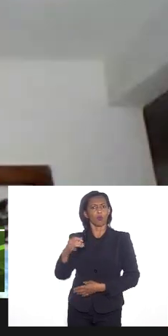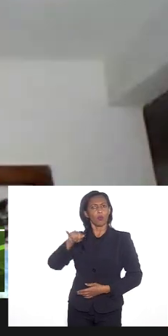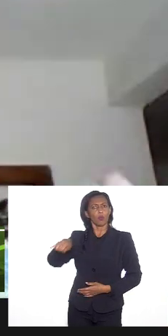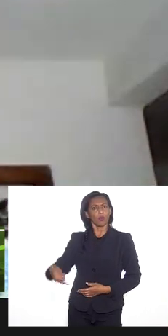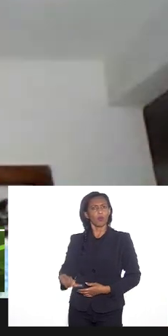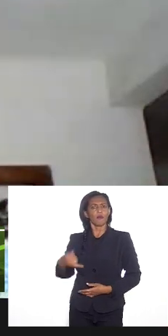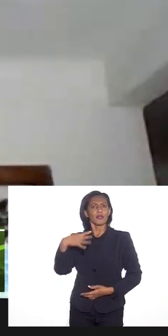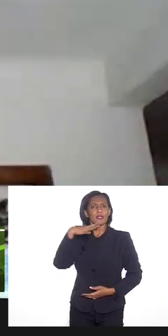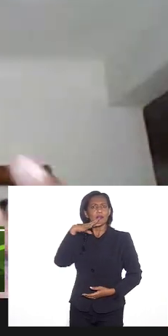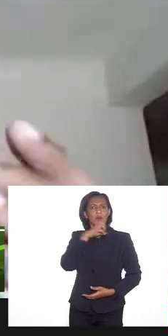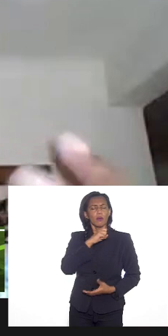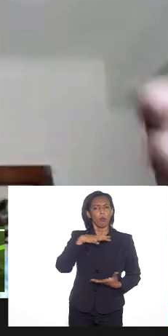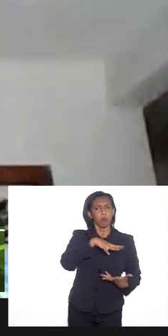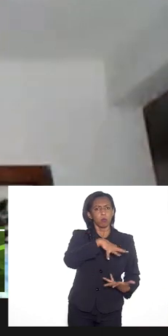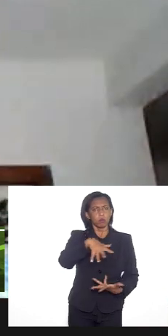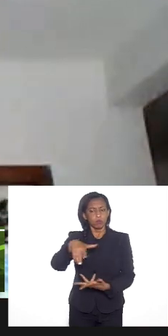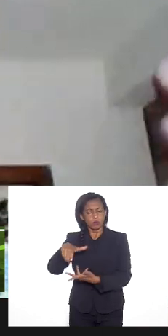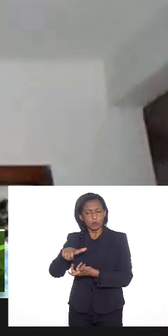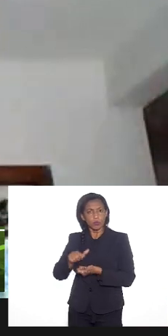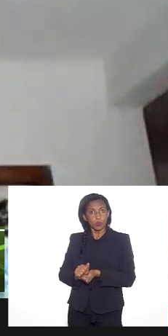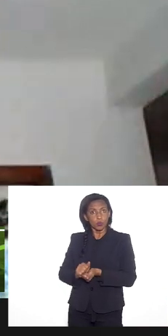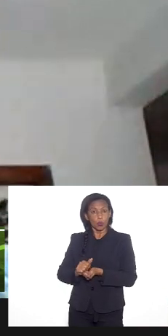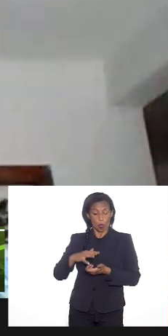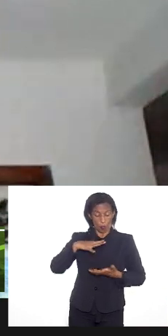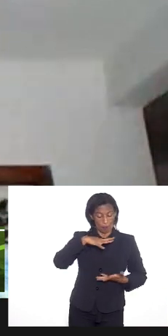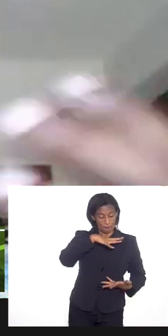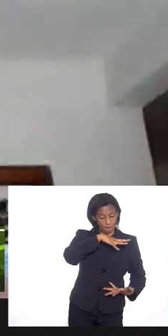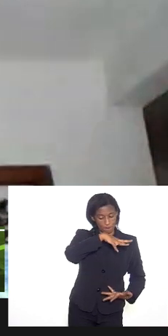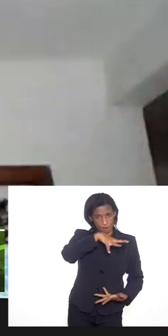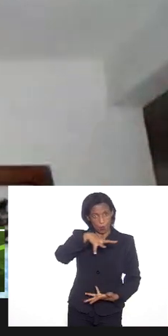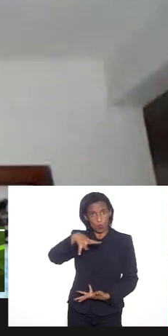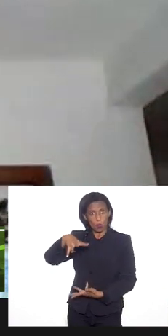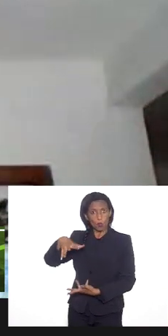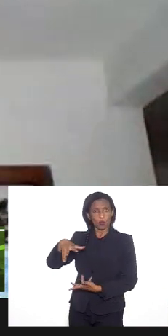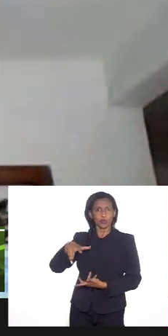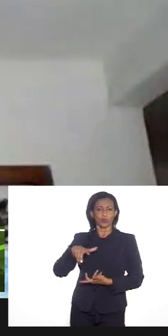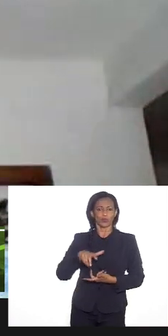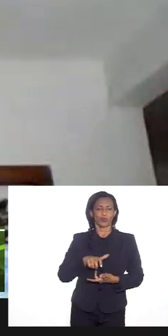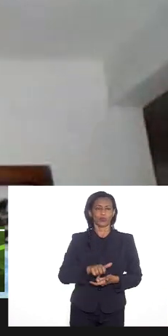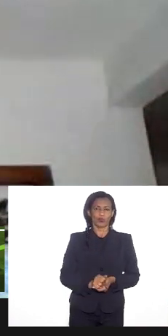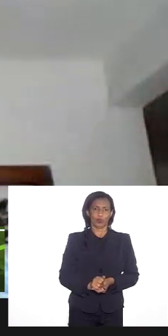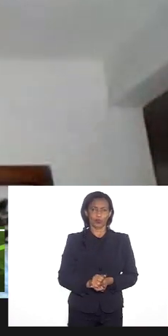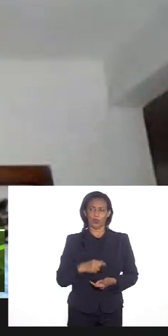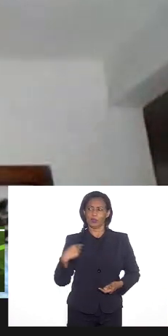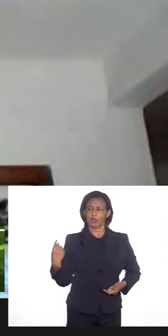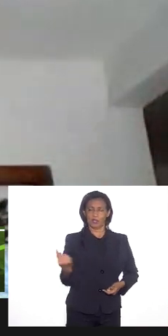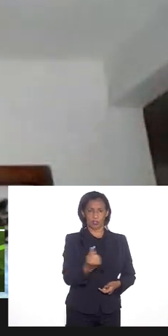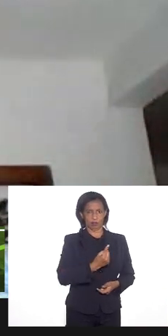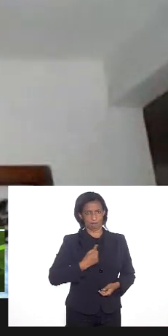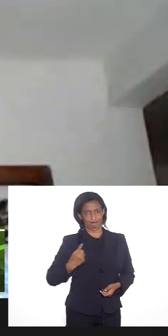se perceber um mundo o mundo um mundo um mundo que seja o nosso